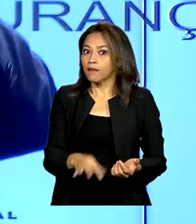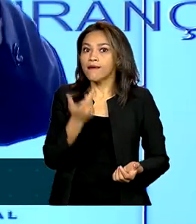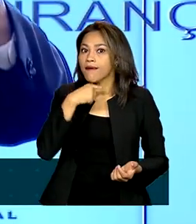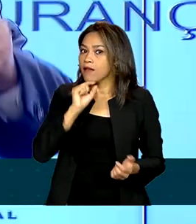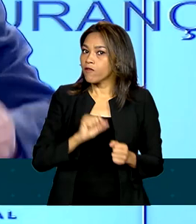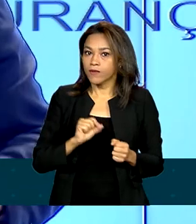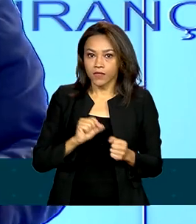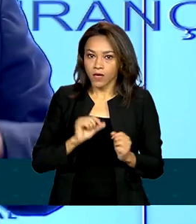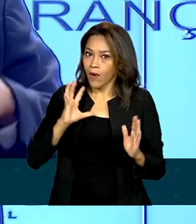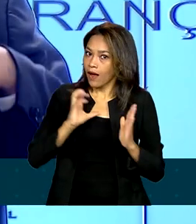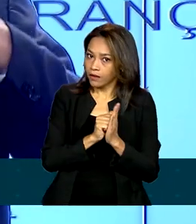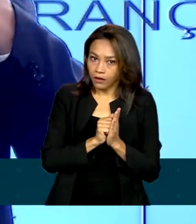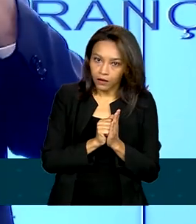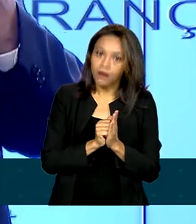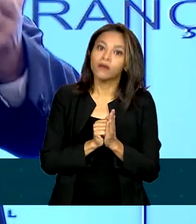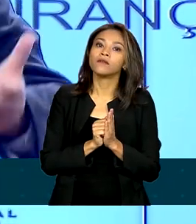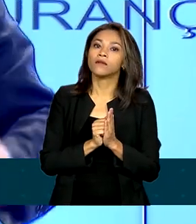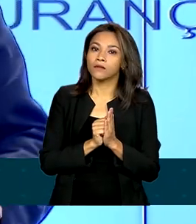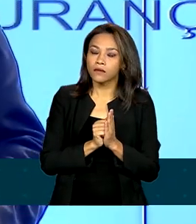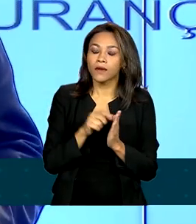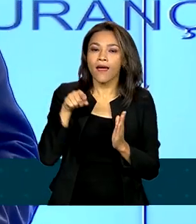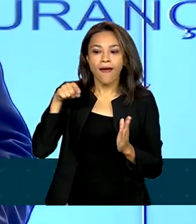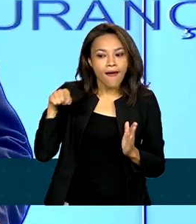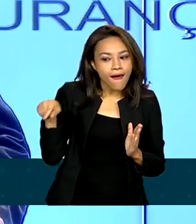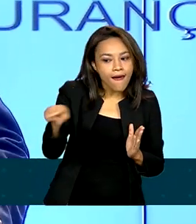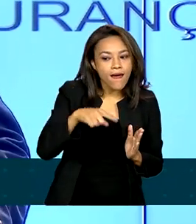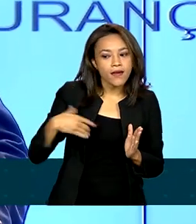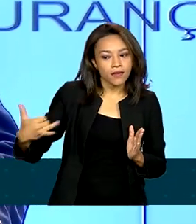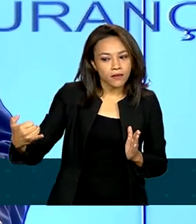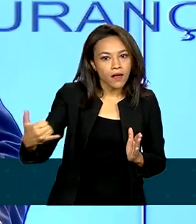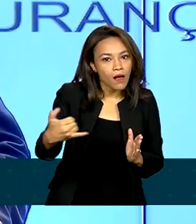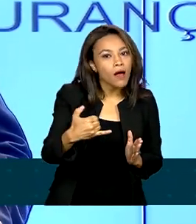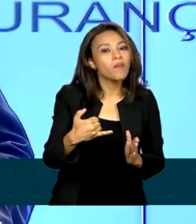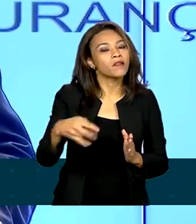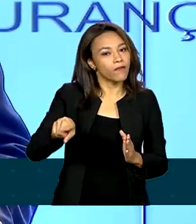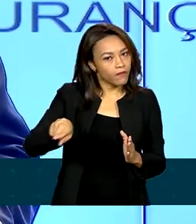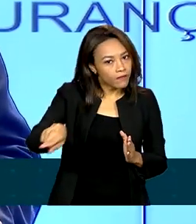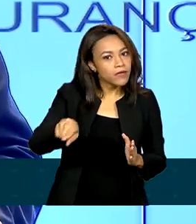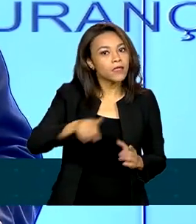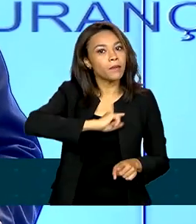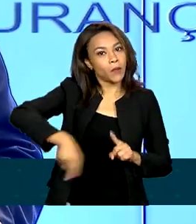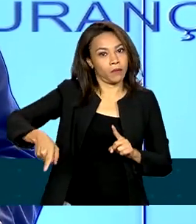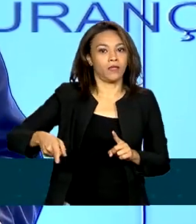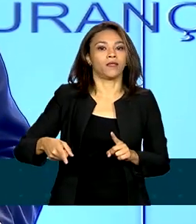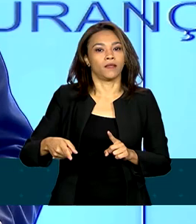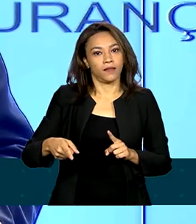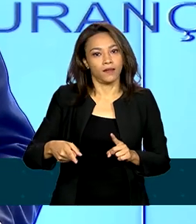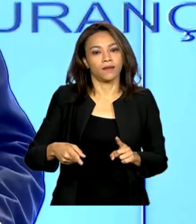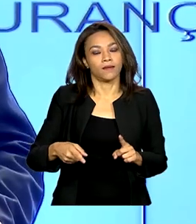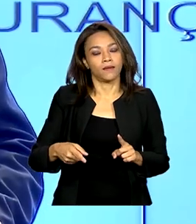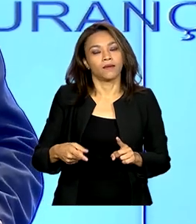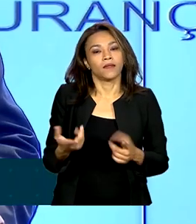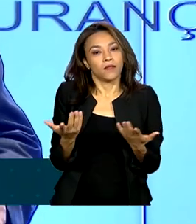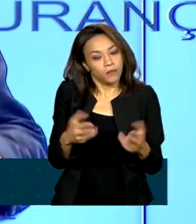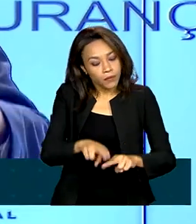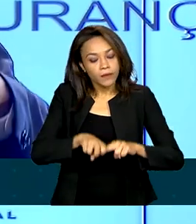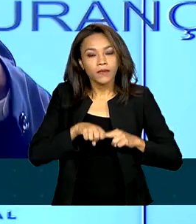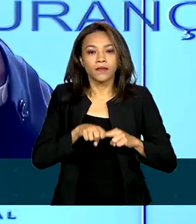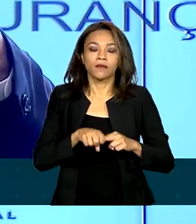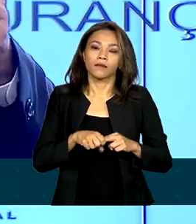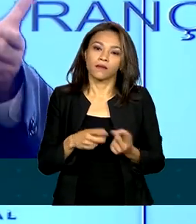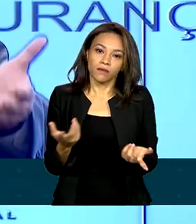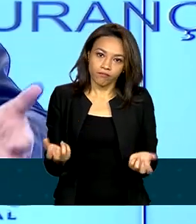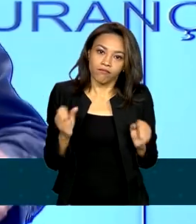recadastrar, automaticamente essas armas passarão a ser armas proibidas. E por isso mesmo